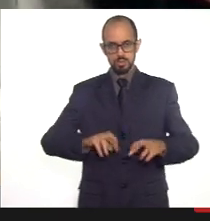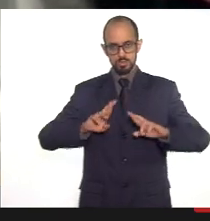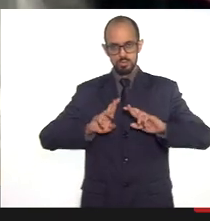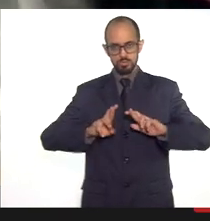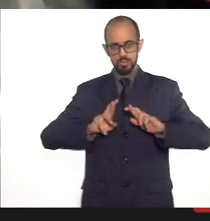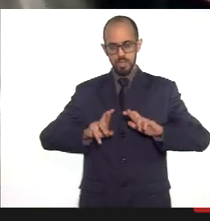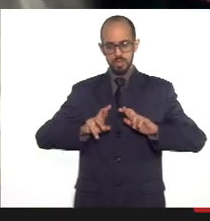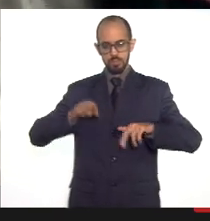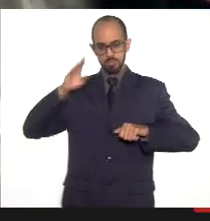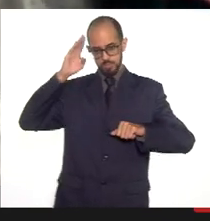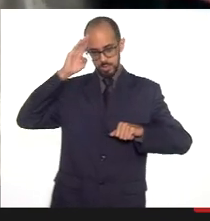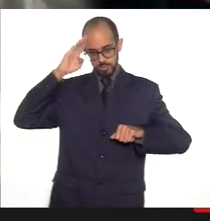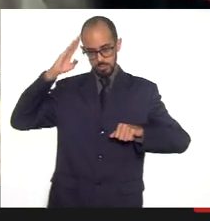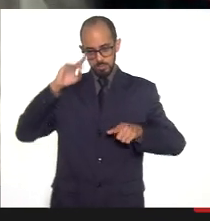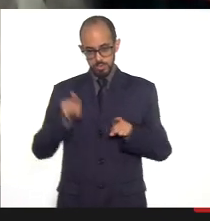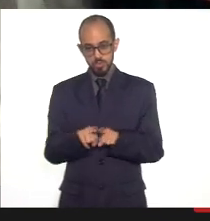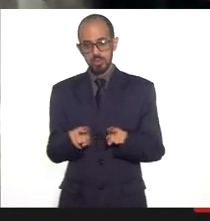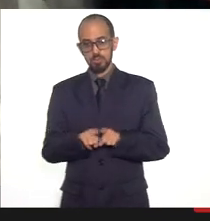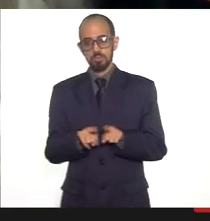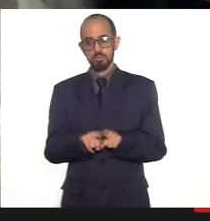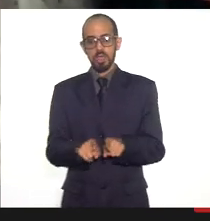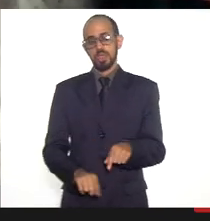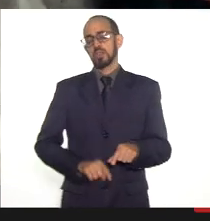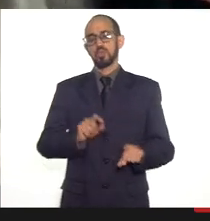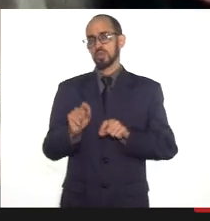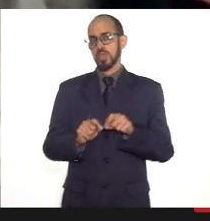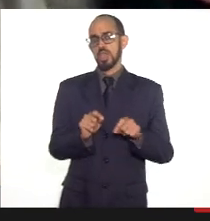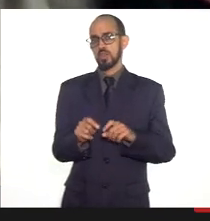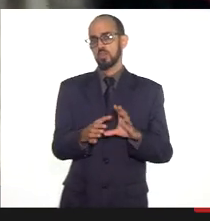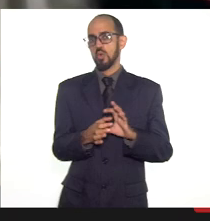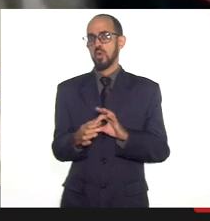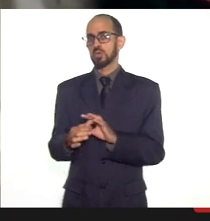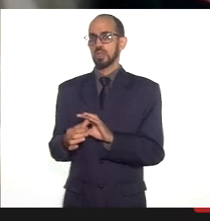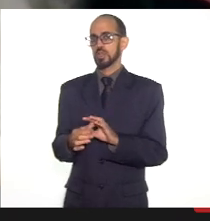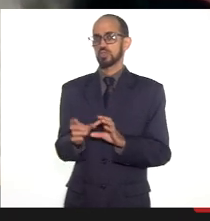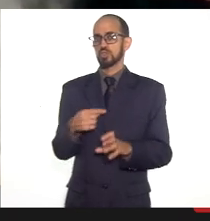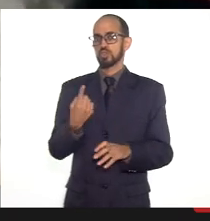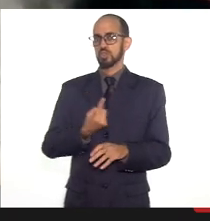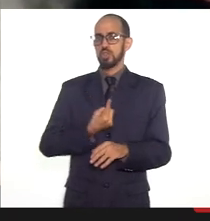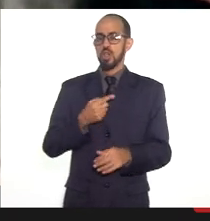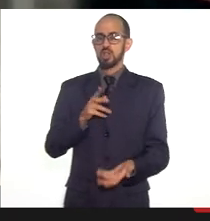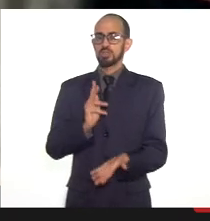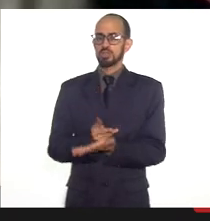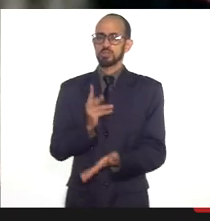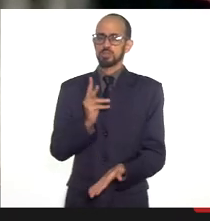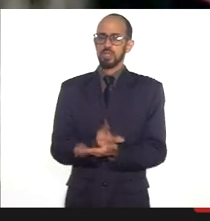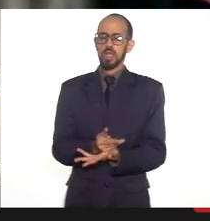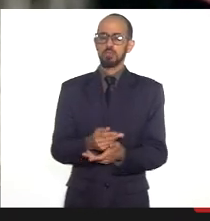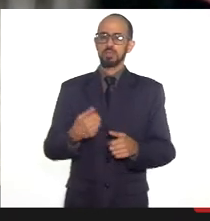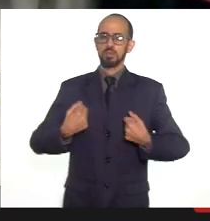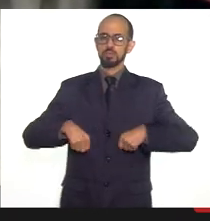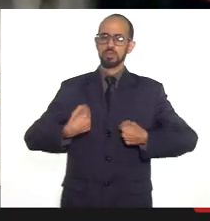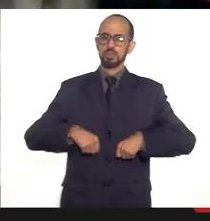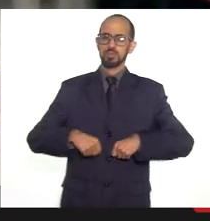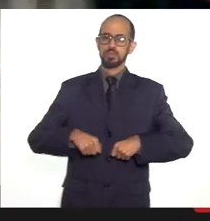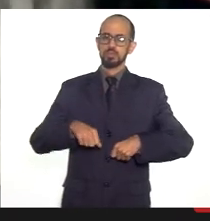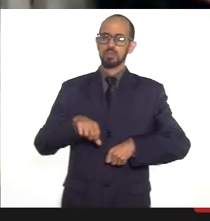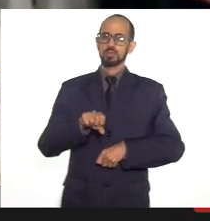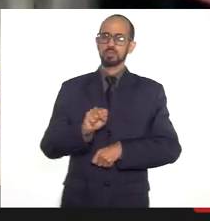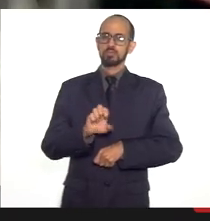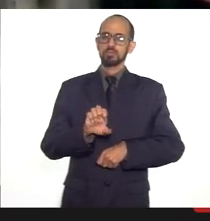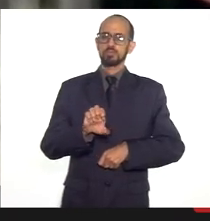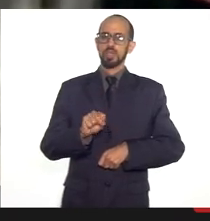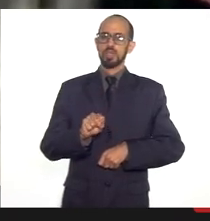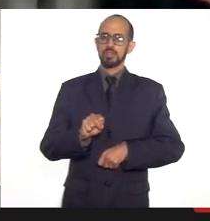uma situação que a gente leva sempre como demanda para nossas reuniões SESC-OXEMES